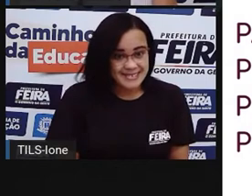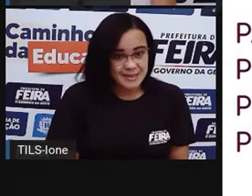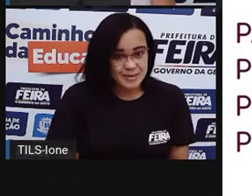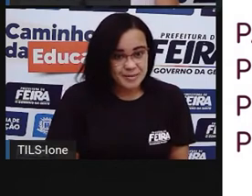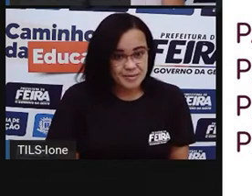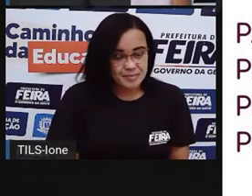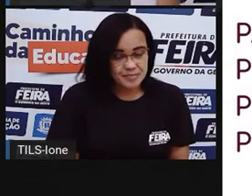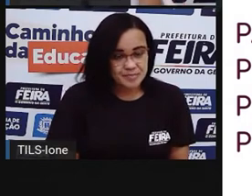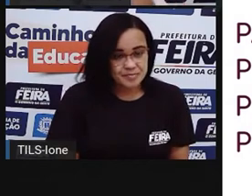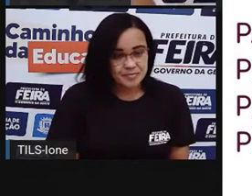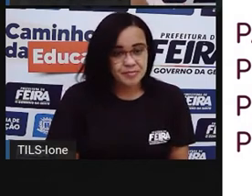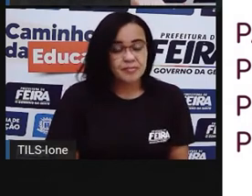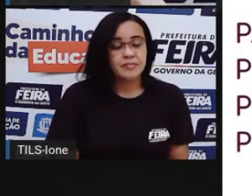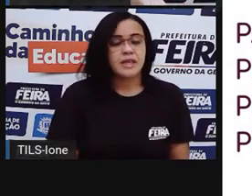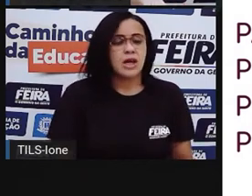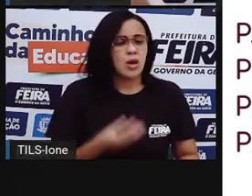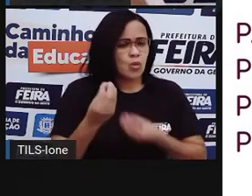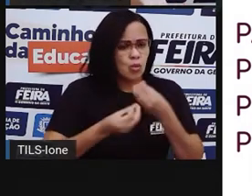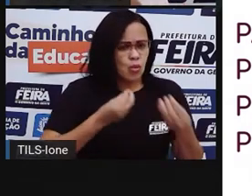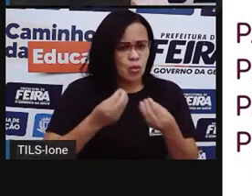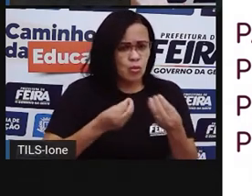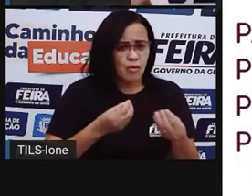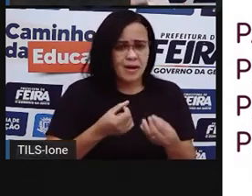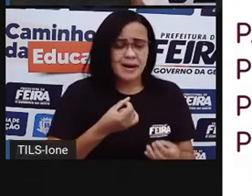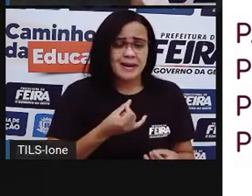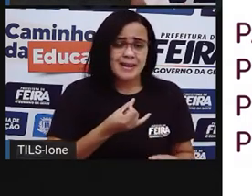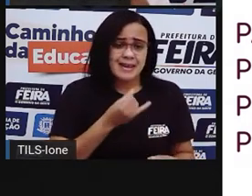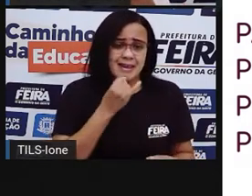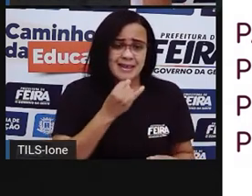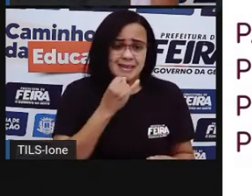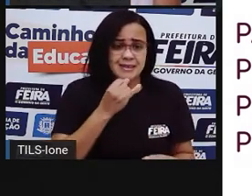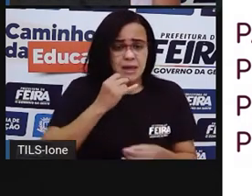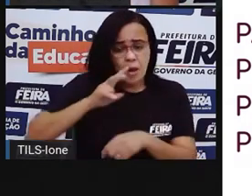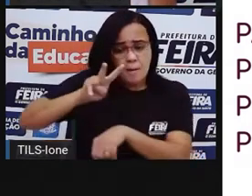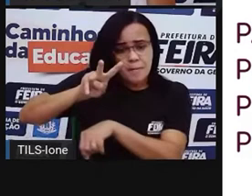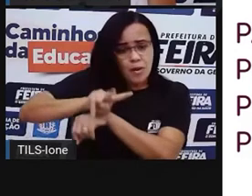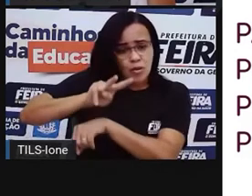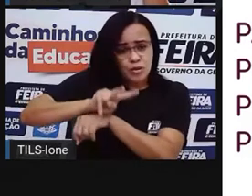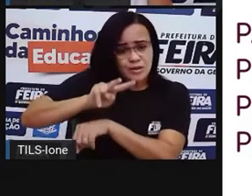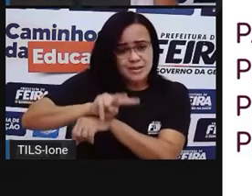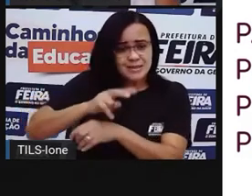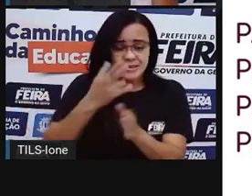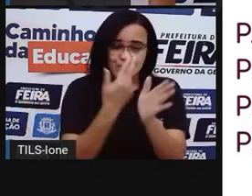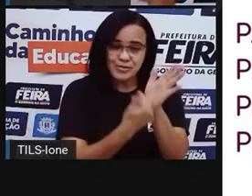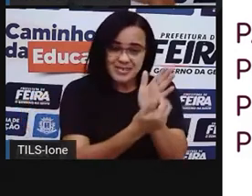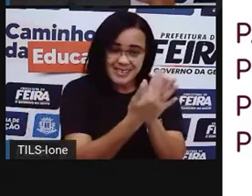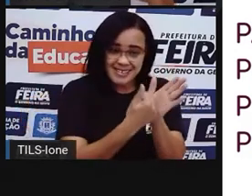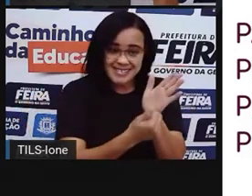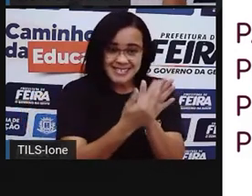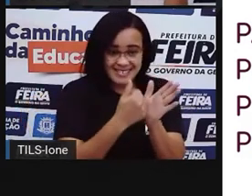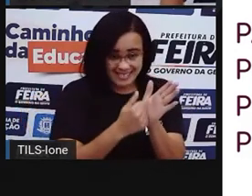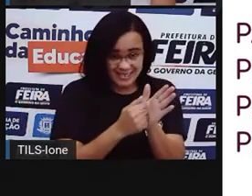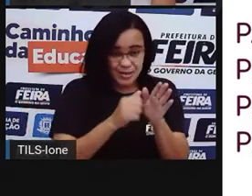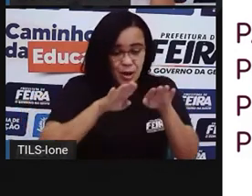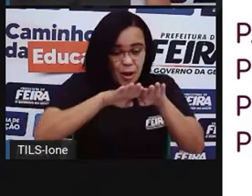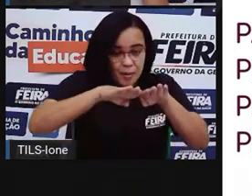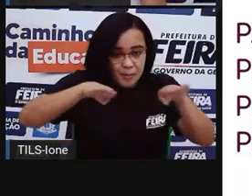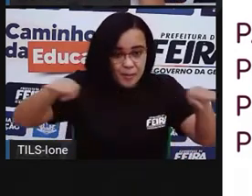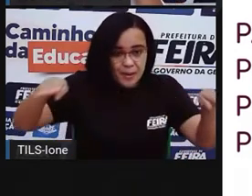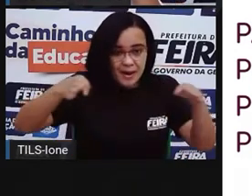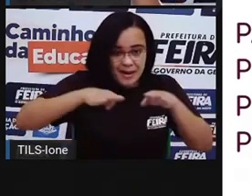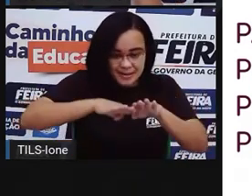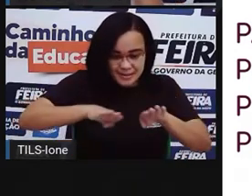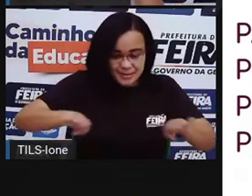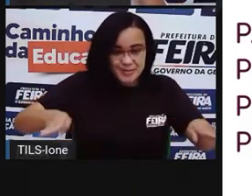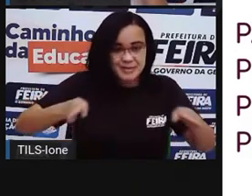impermeabilizar o seu desenho. Ou seja, vocês vão passar como se fosse um verniz por cima do desenho de vocês. Ele vai